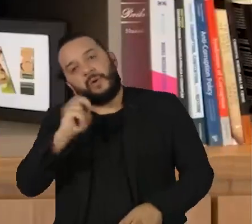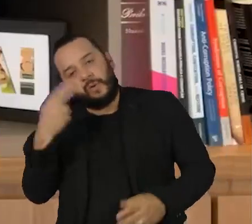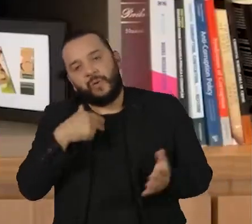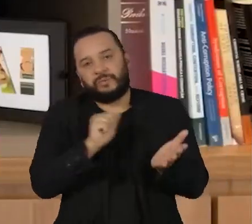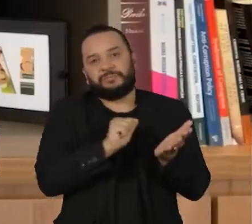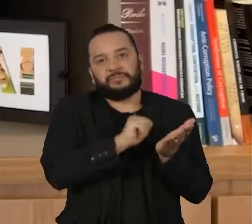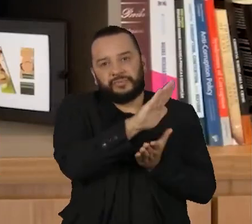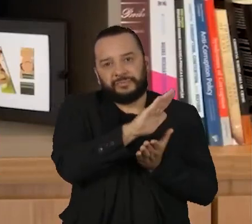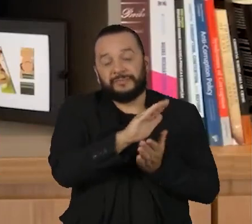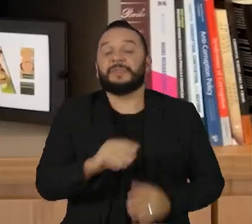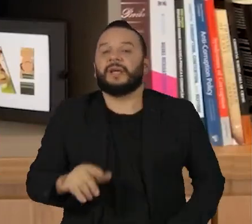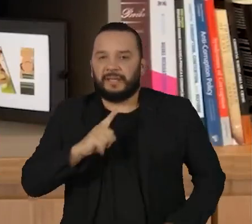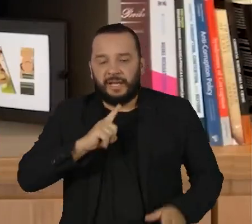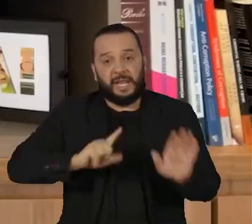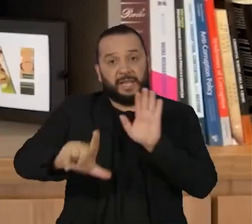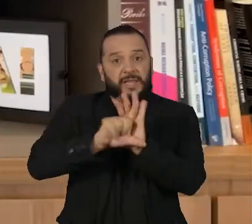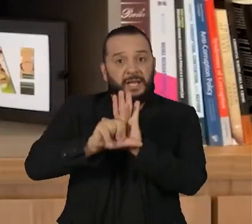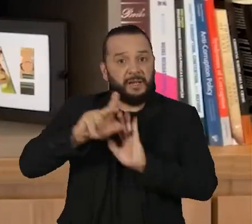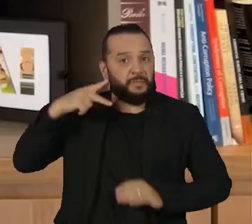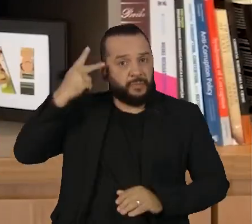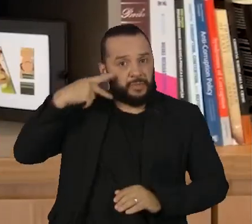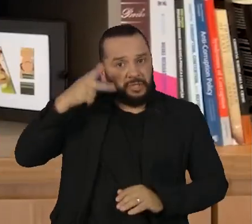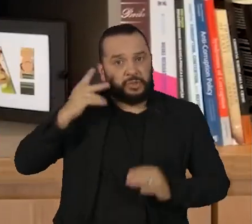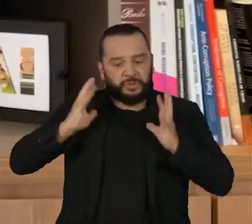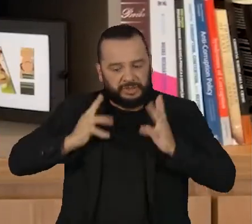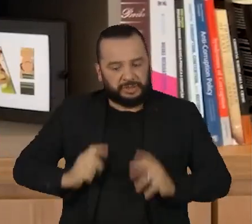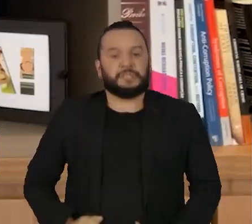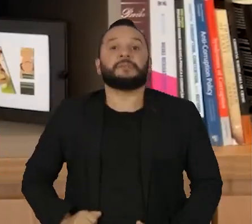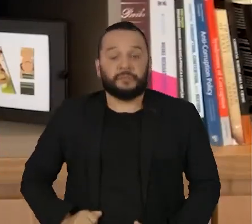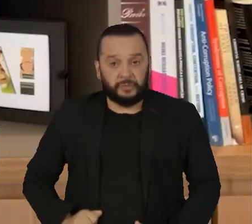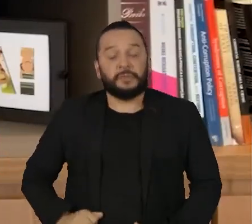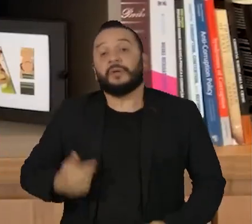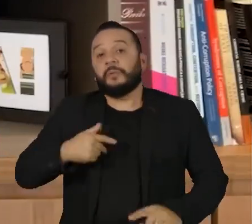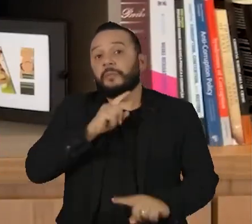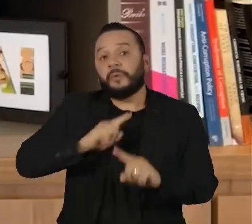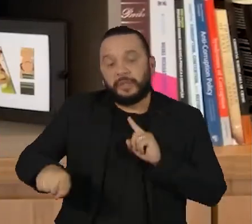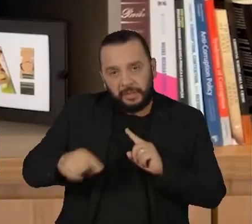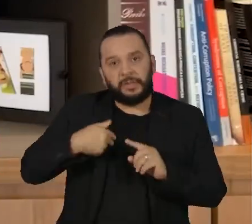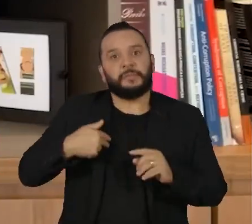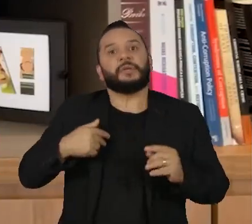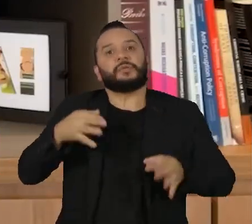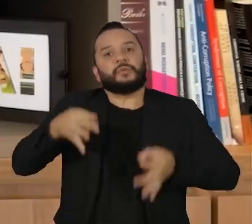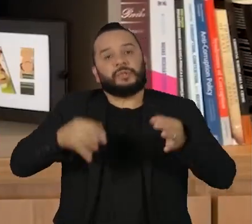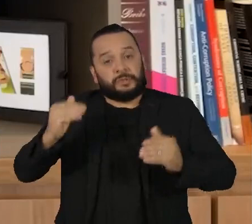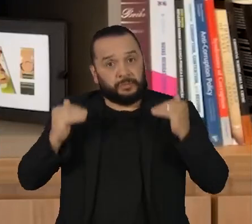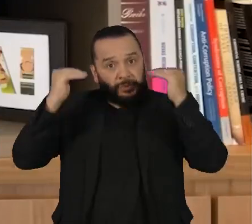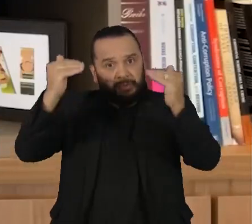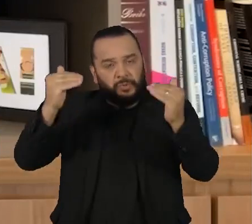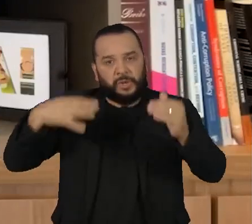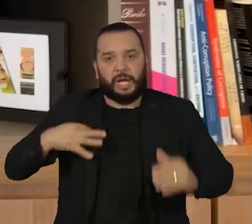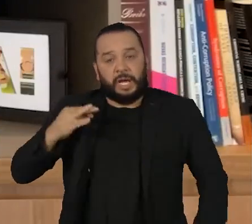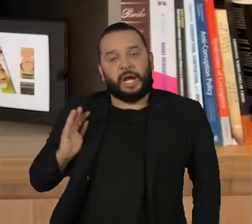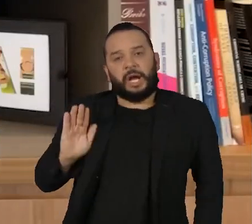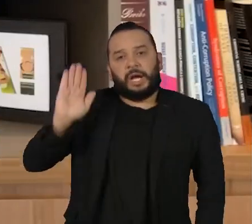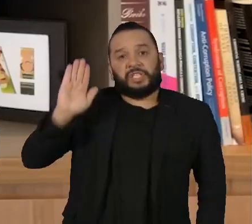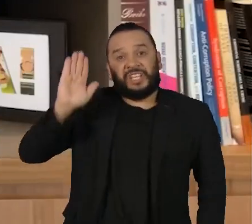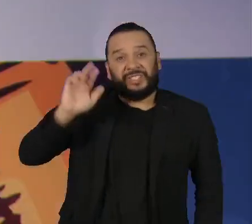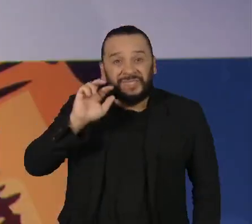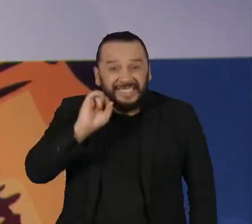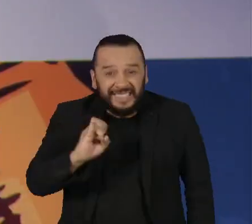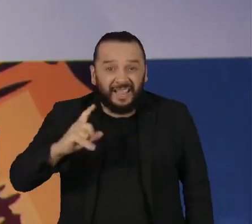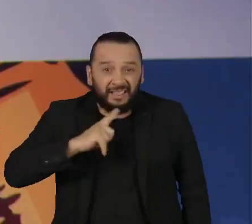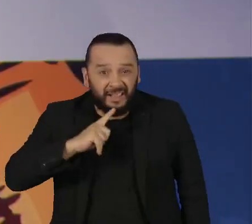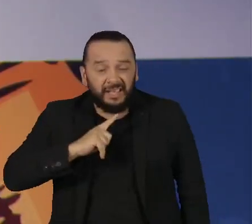A lei da ficha limpa proíbe magistrados e membros do Ministério Público de lançarem candidatura se tiverem